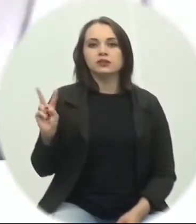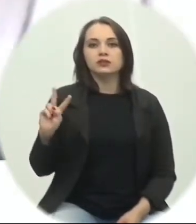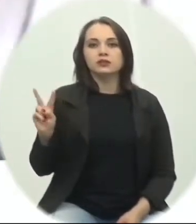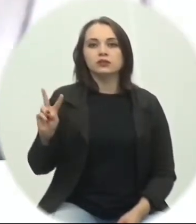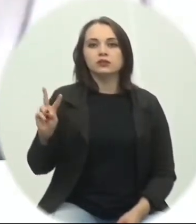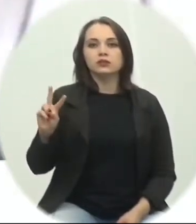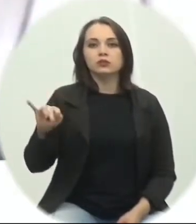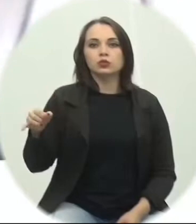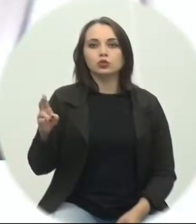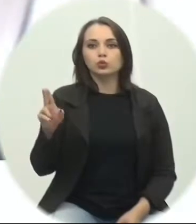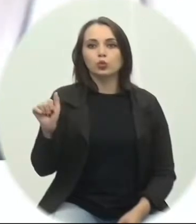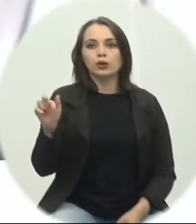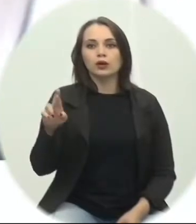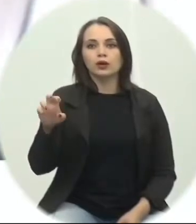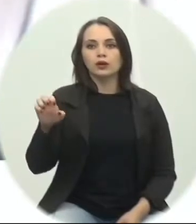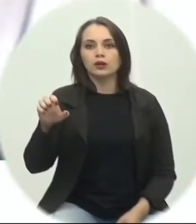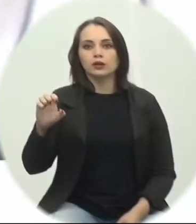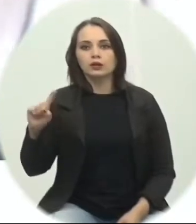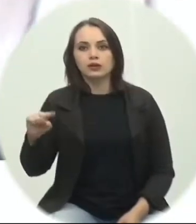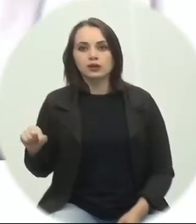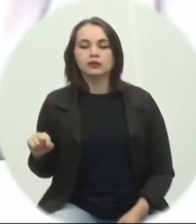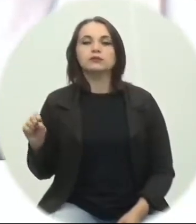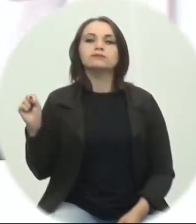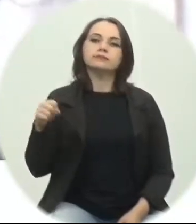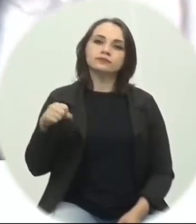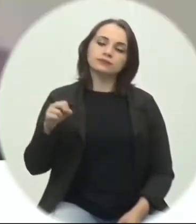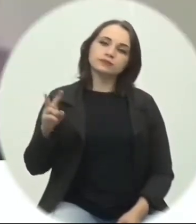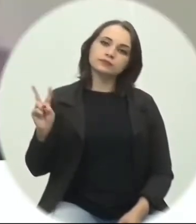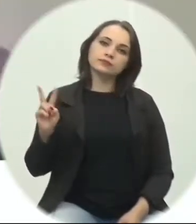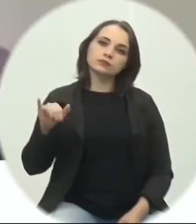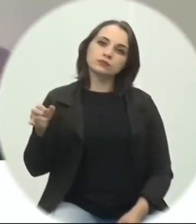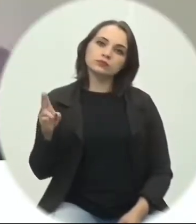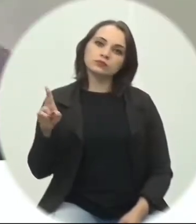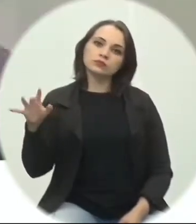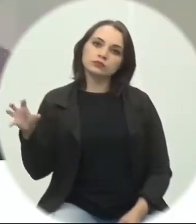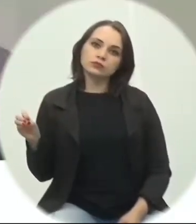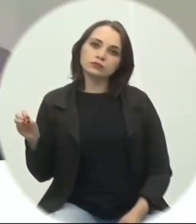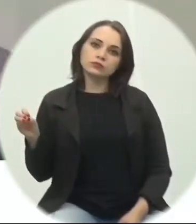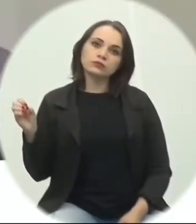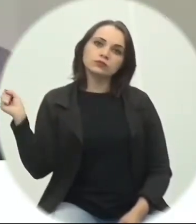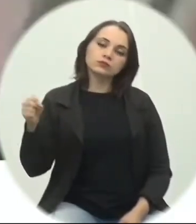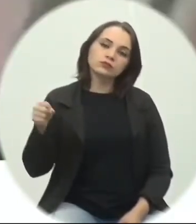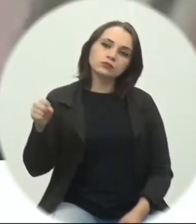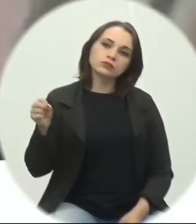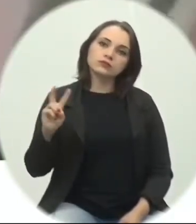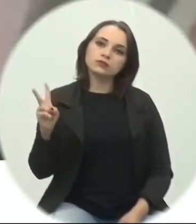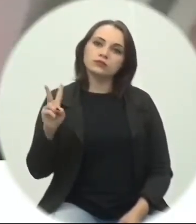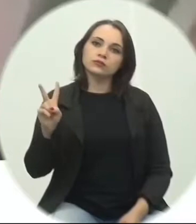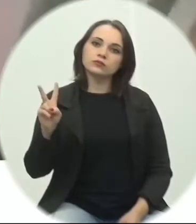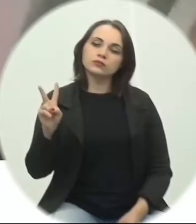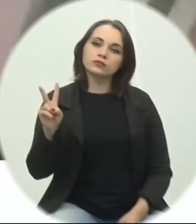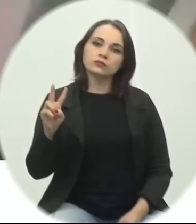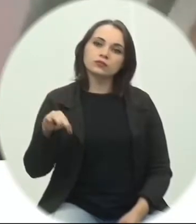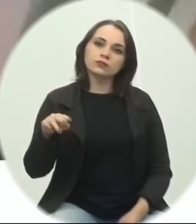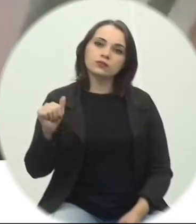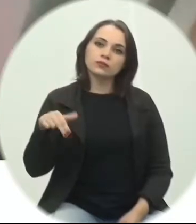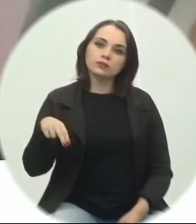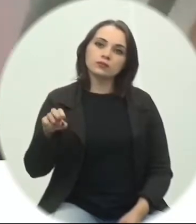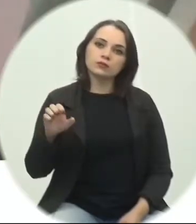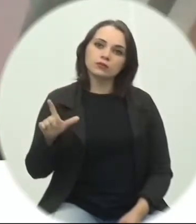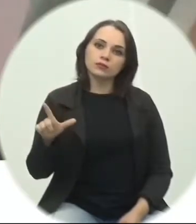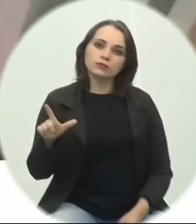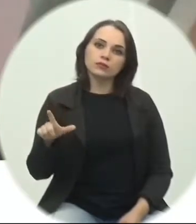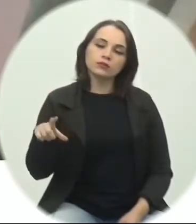A favor, vereador Juarez de Jesus? A favor. A favor, vereador Júlio Kaminski? Favor. A favor, vereador Manuel Hussegui?